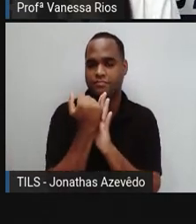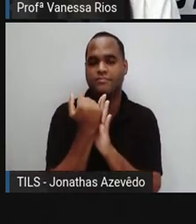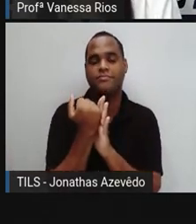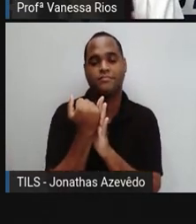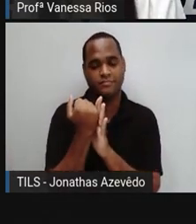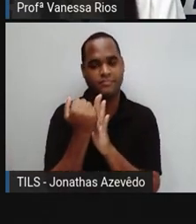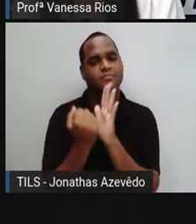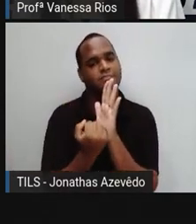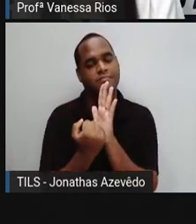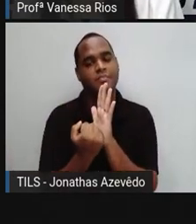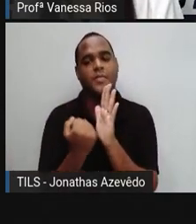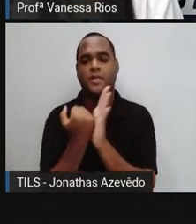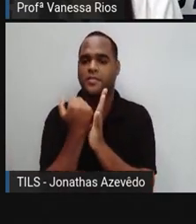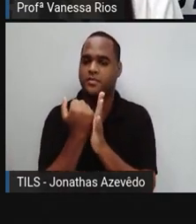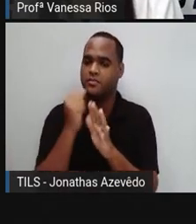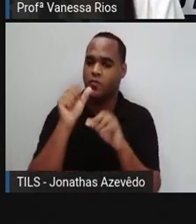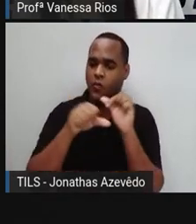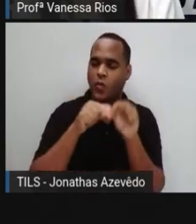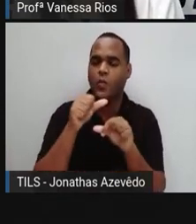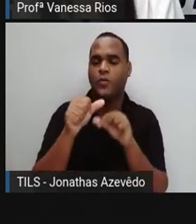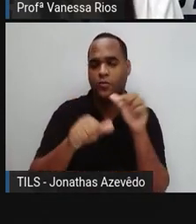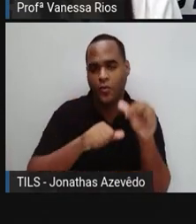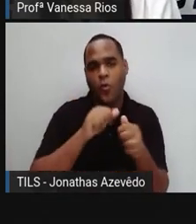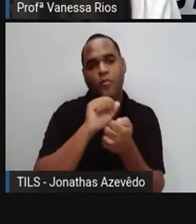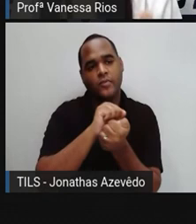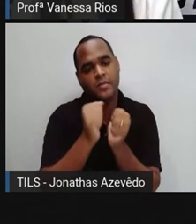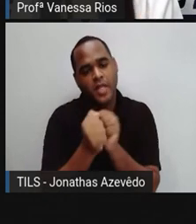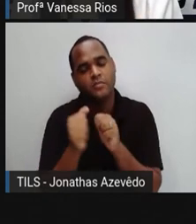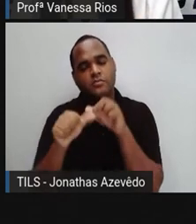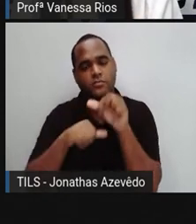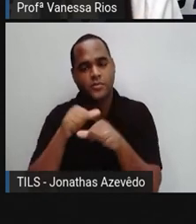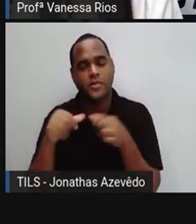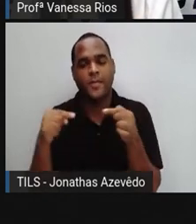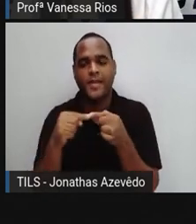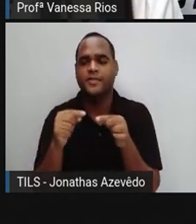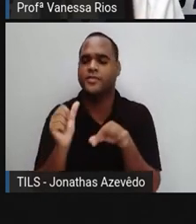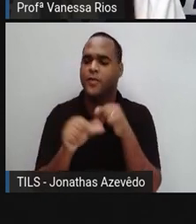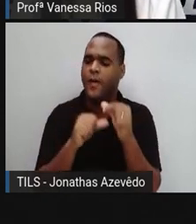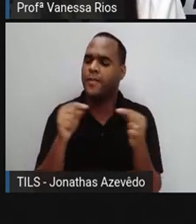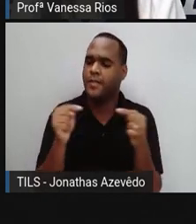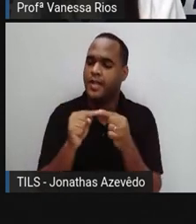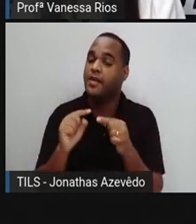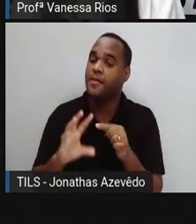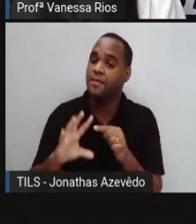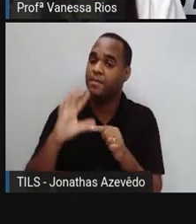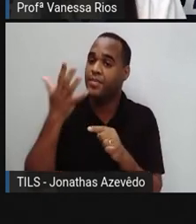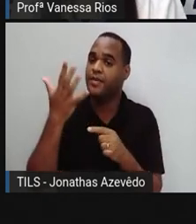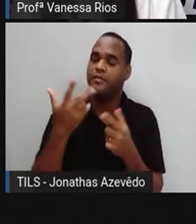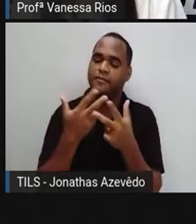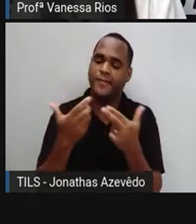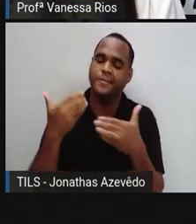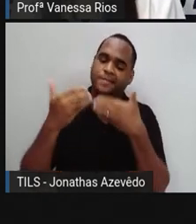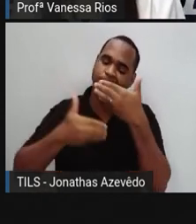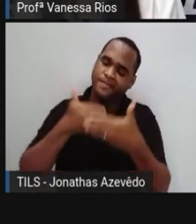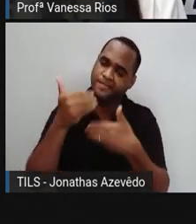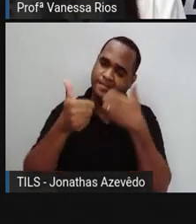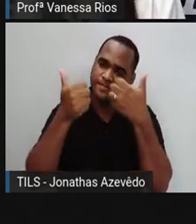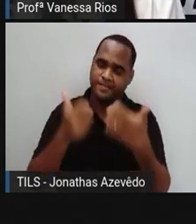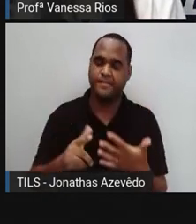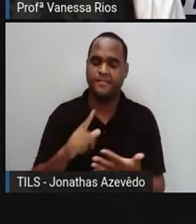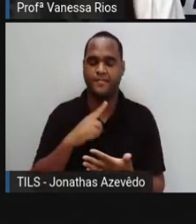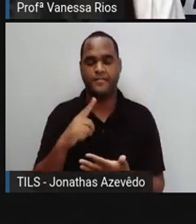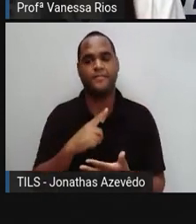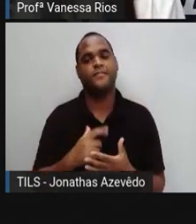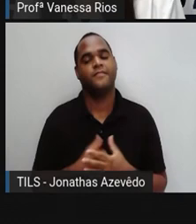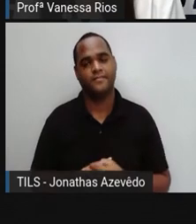aí, diversas alterações foram feitas, inclusive essas alterações elas acontecem de tempos em tempos para atender as